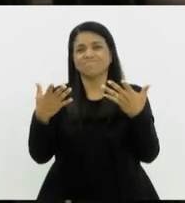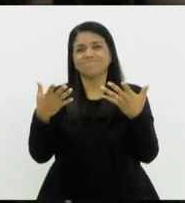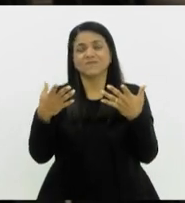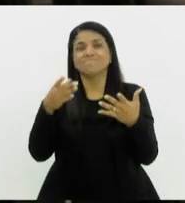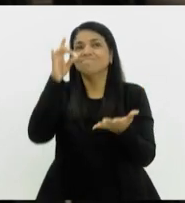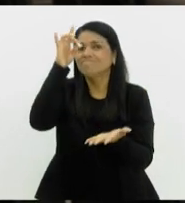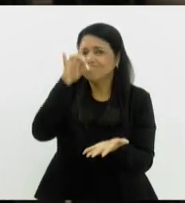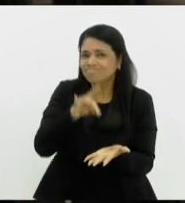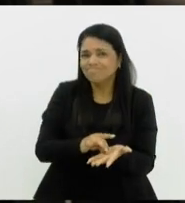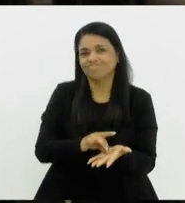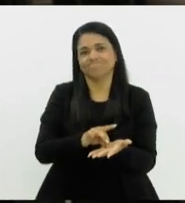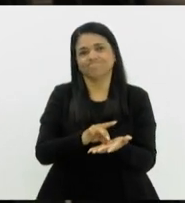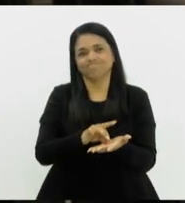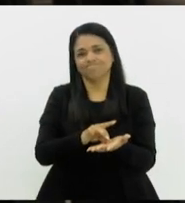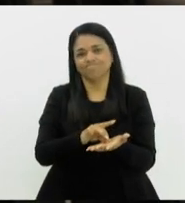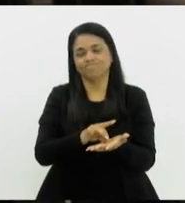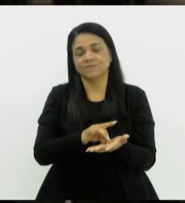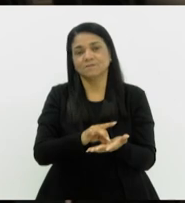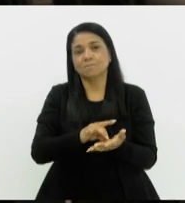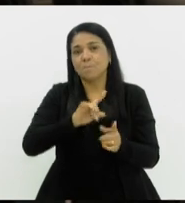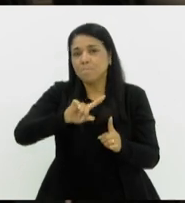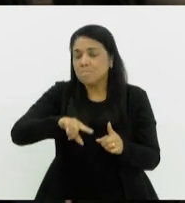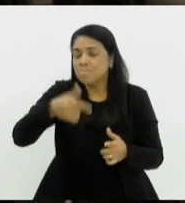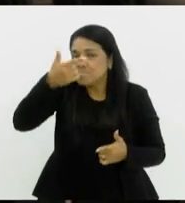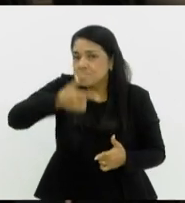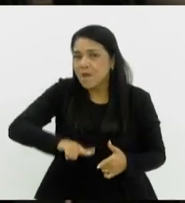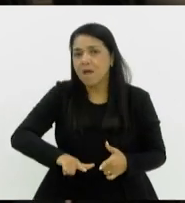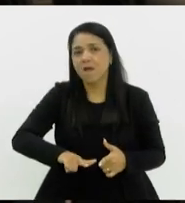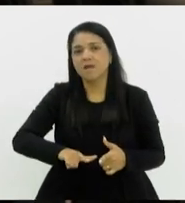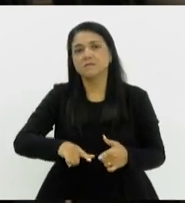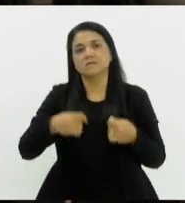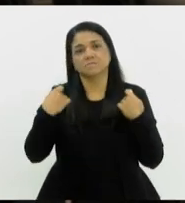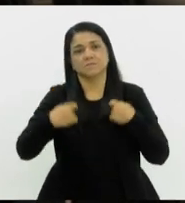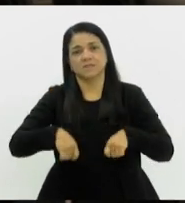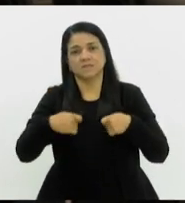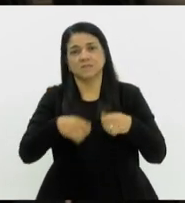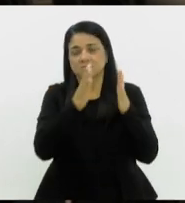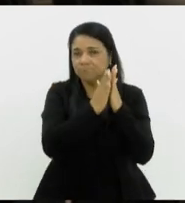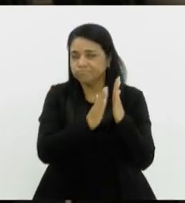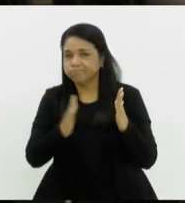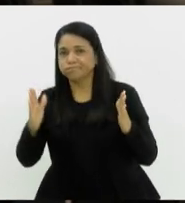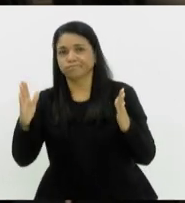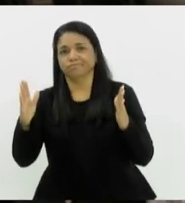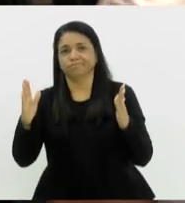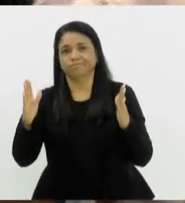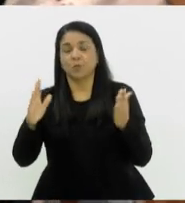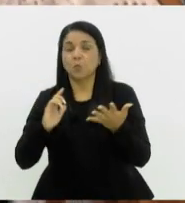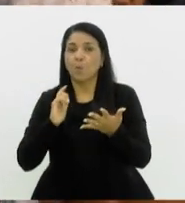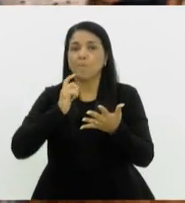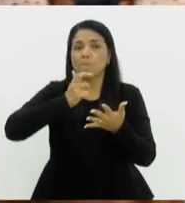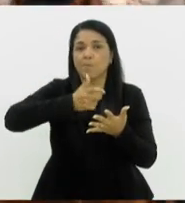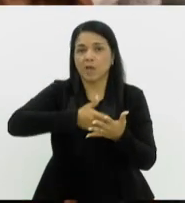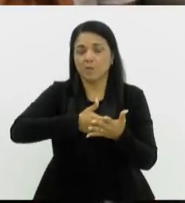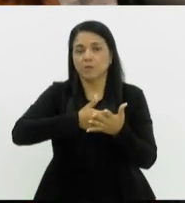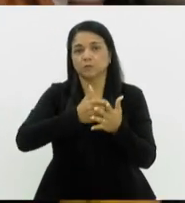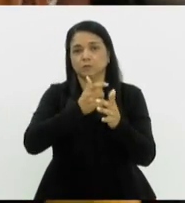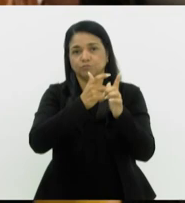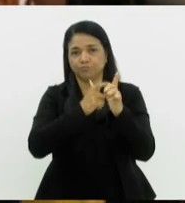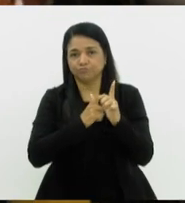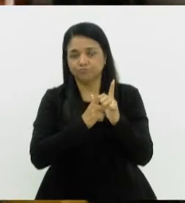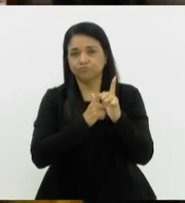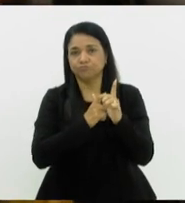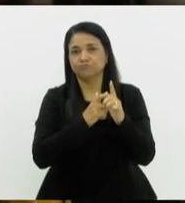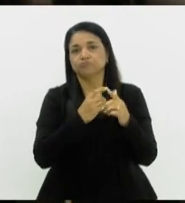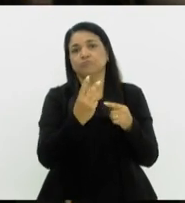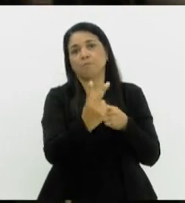infelizmente, ainda mais a necessidade de prorrogação desses empréstimos, do pagamento desses empréstimos junto